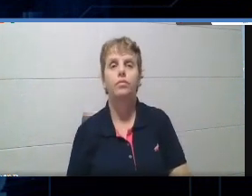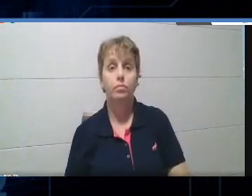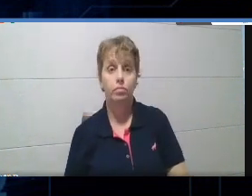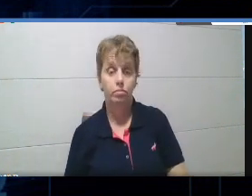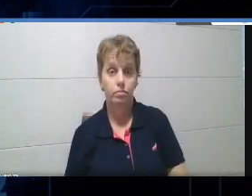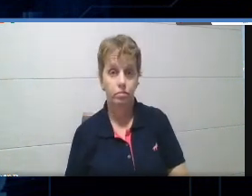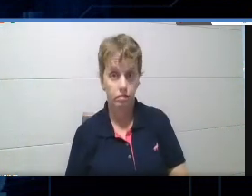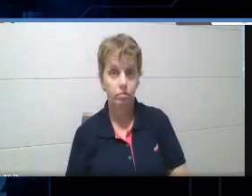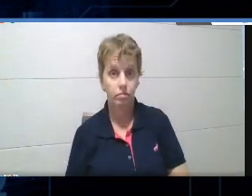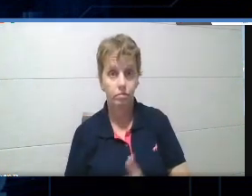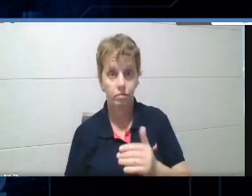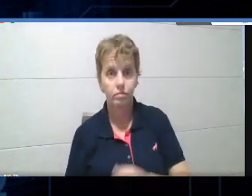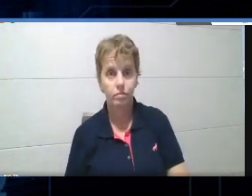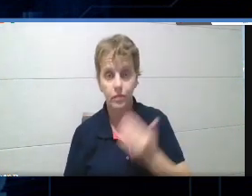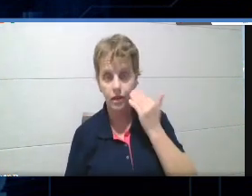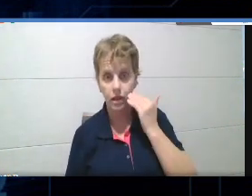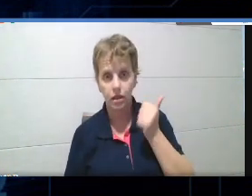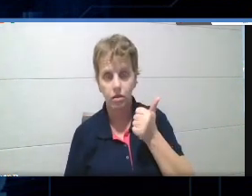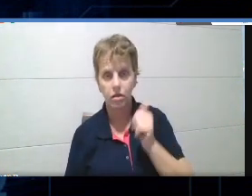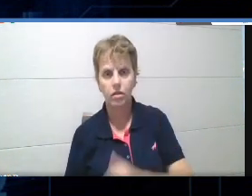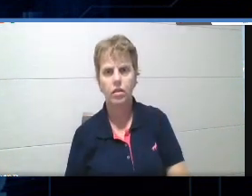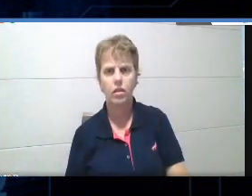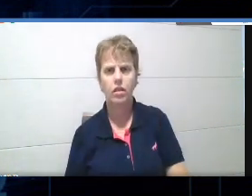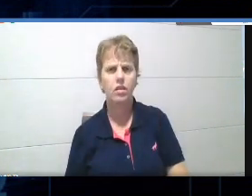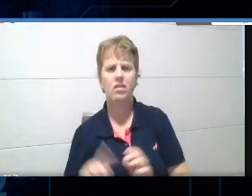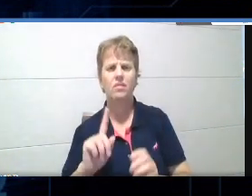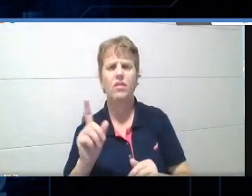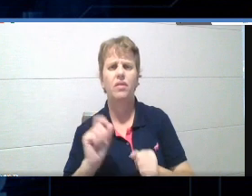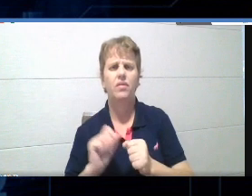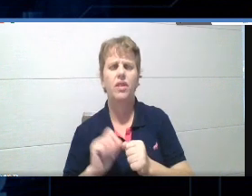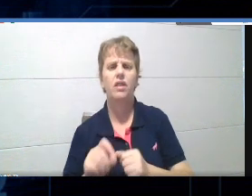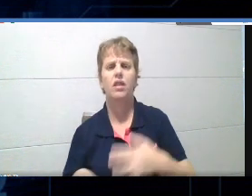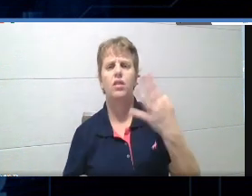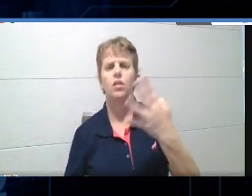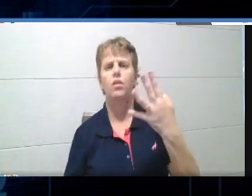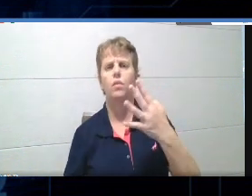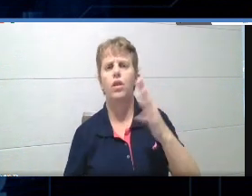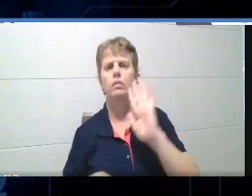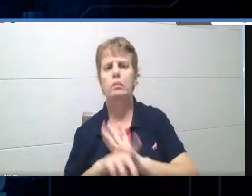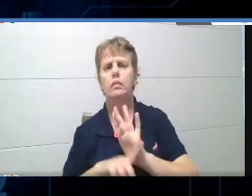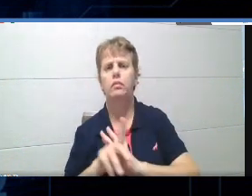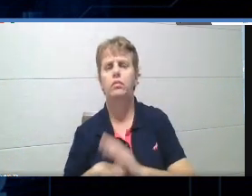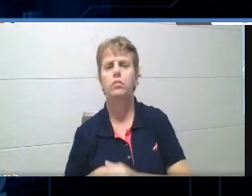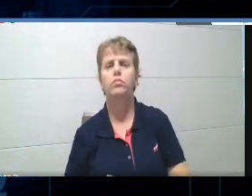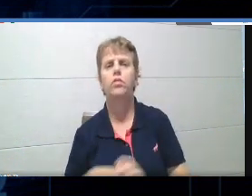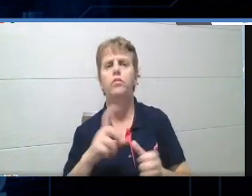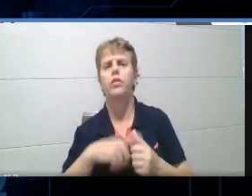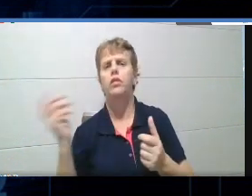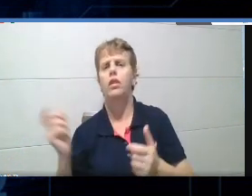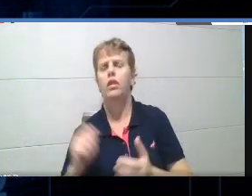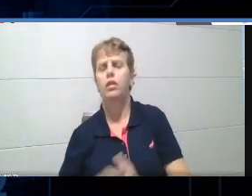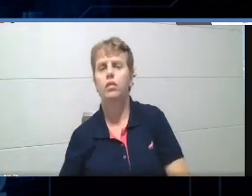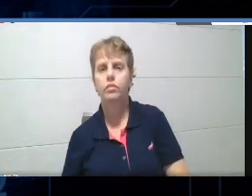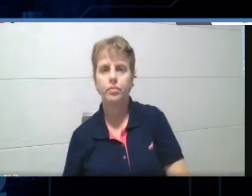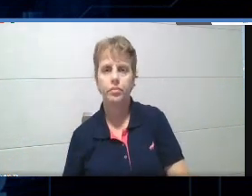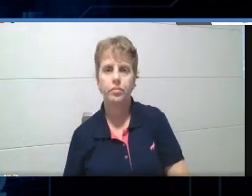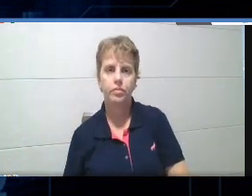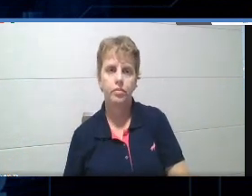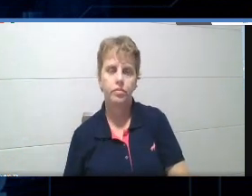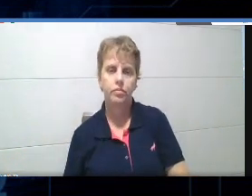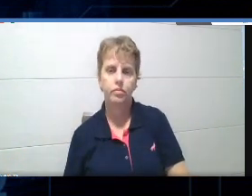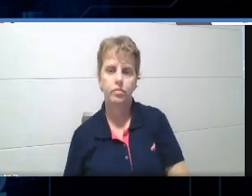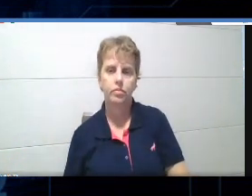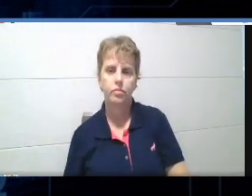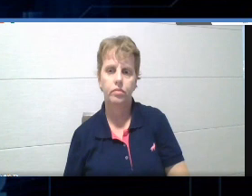Certo, pessoal? Eu não vou criar as quatro questões por causa do tempo. Eu vou sair aqui. E